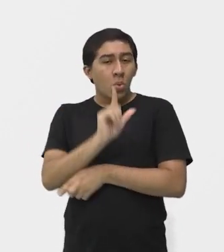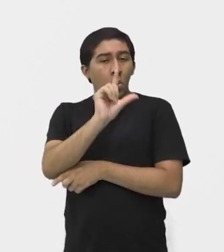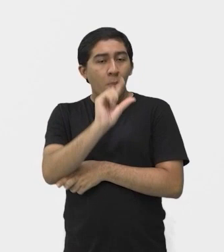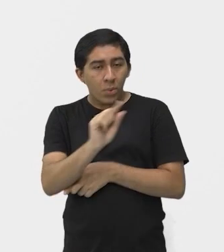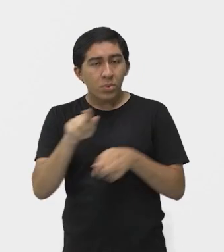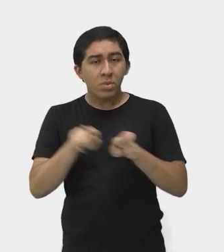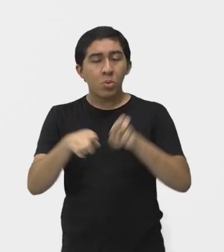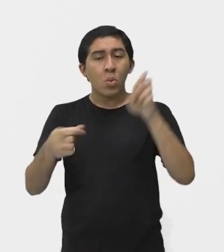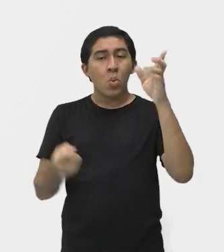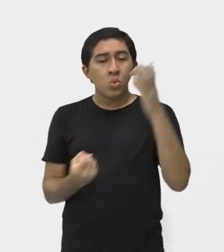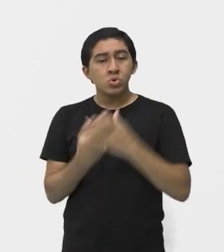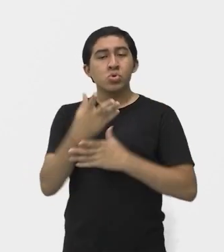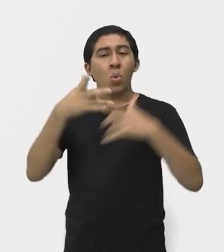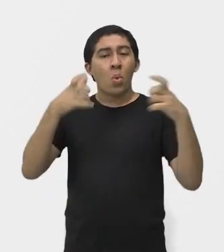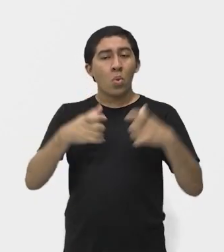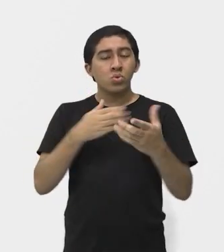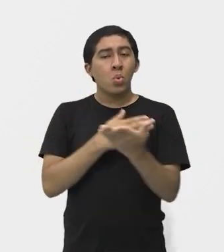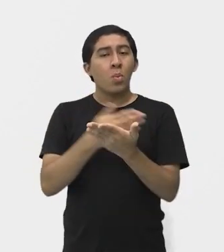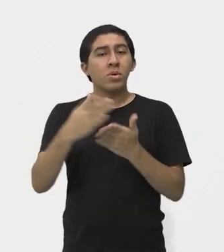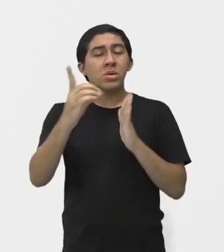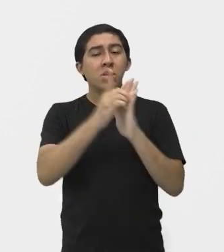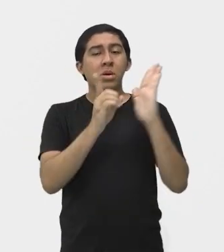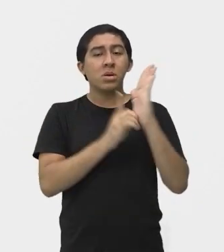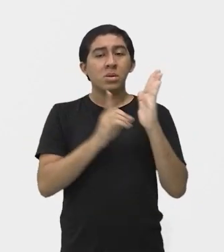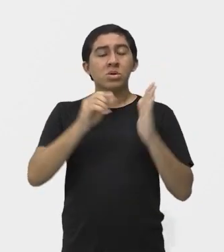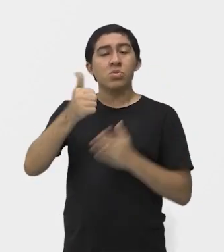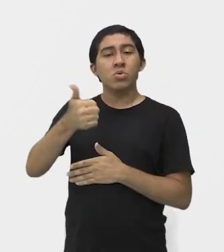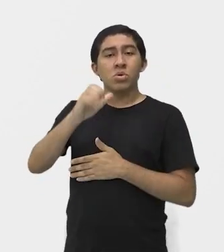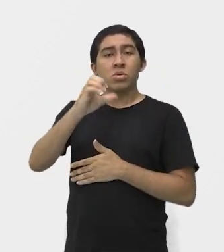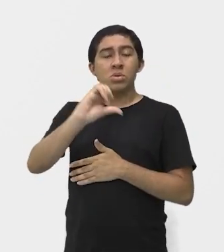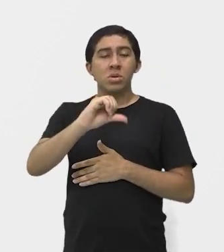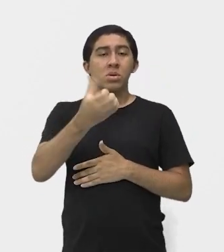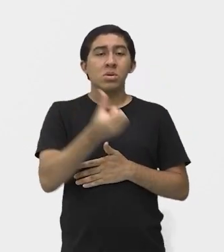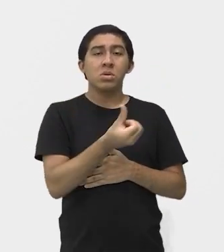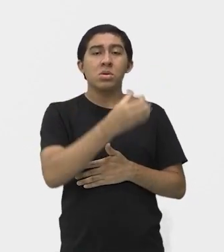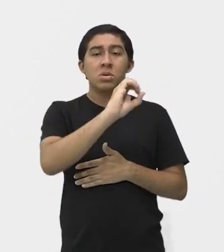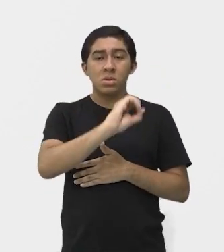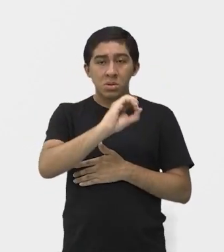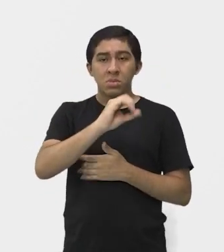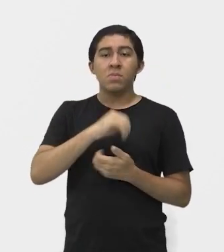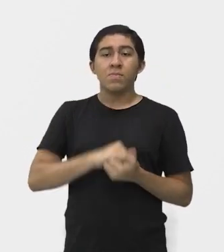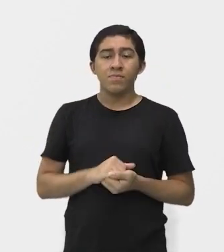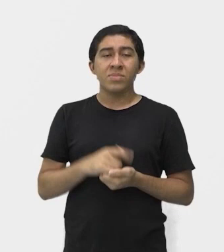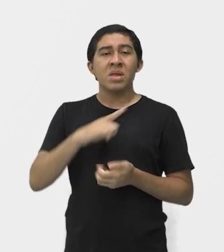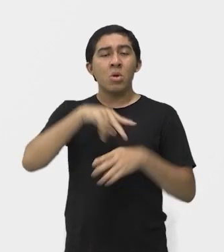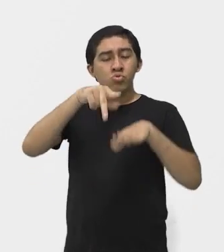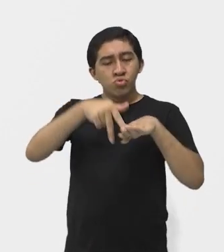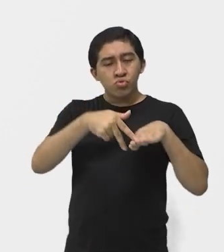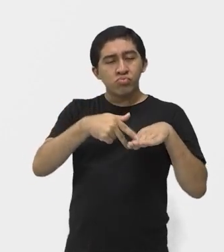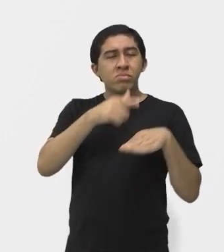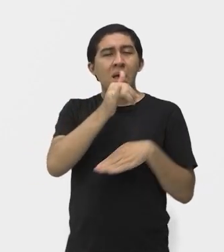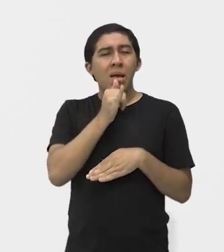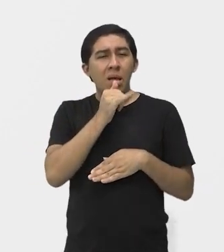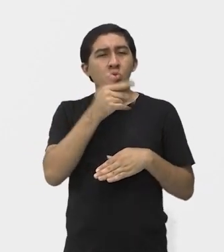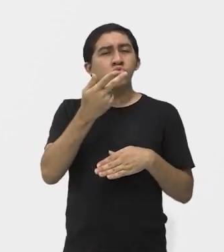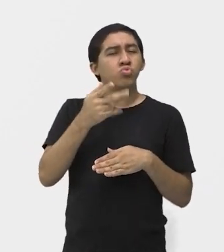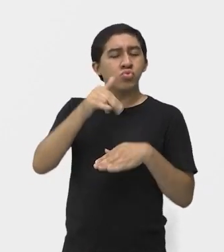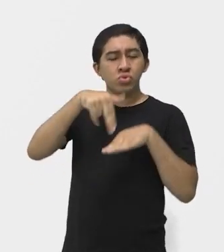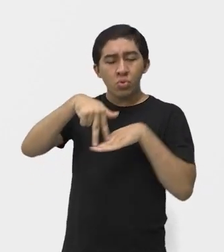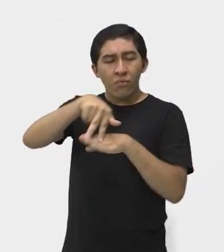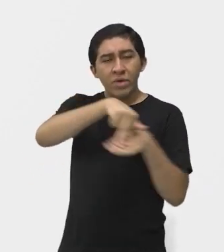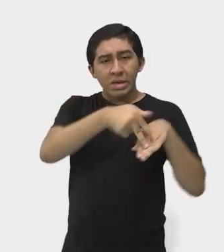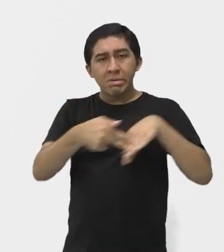ela começou ali no início da década de 1960, quando os surfistas da Califórnia,